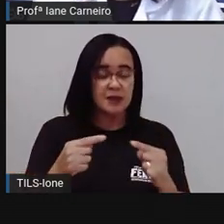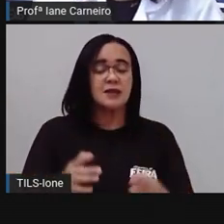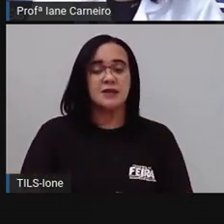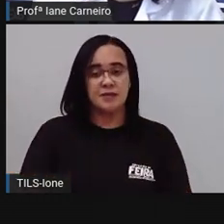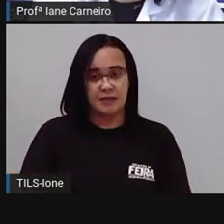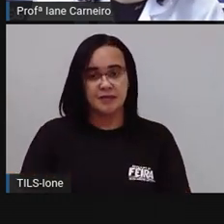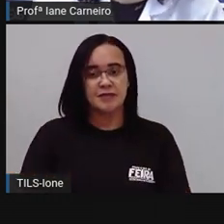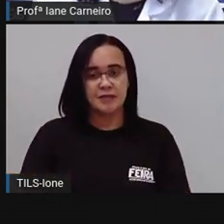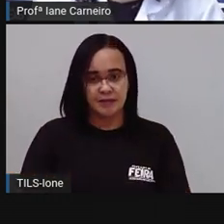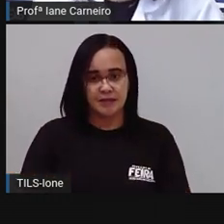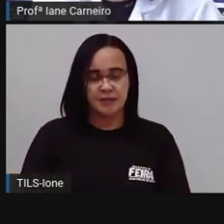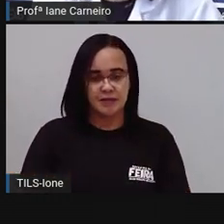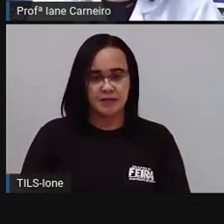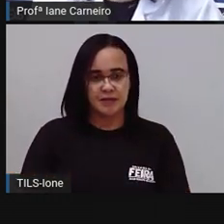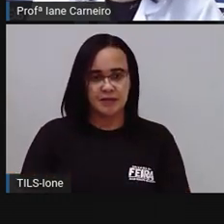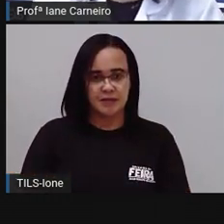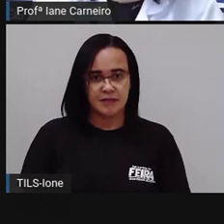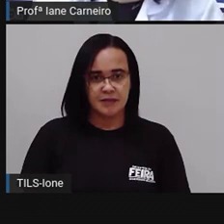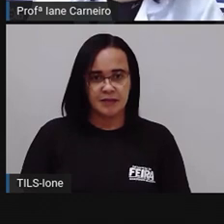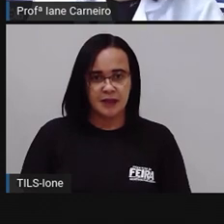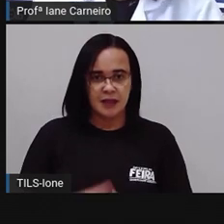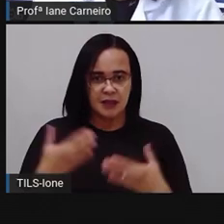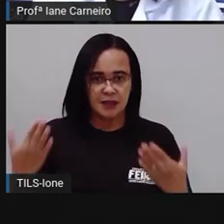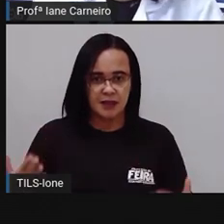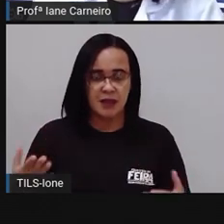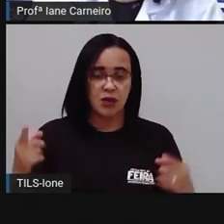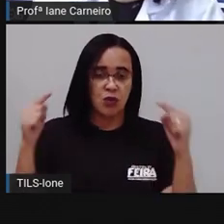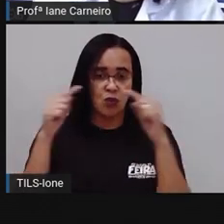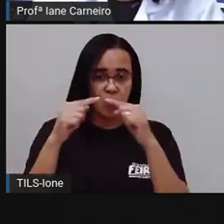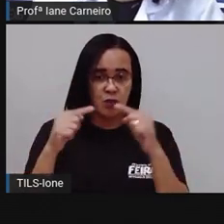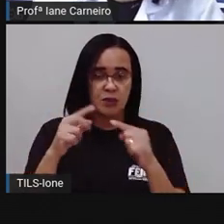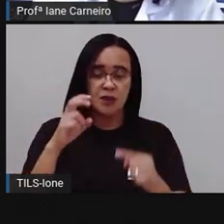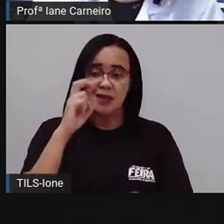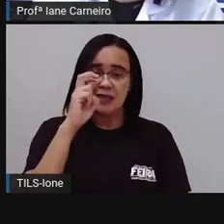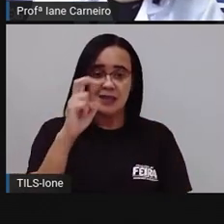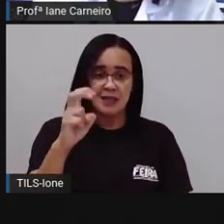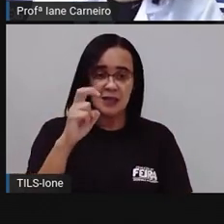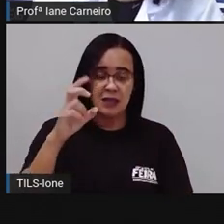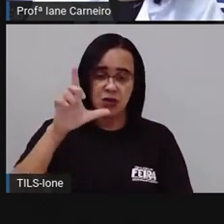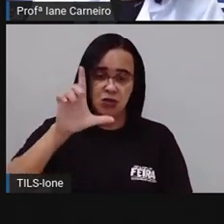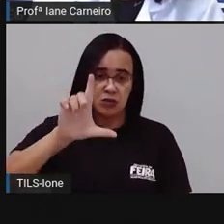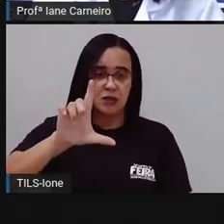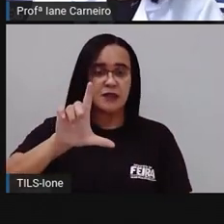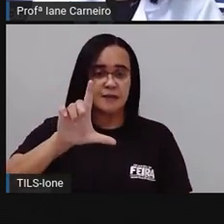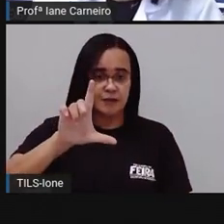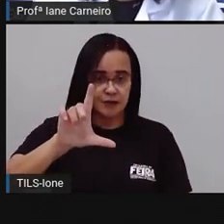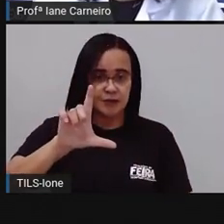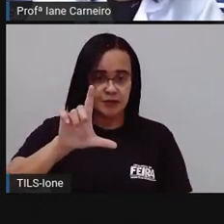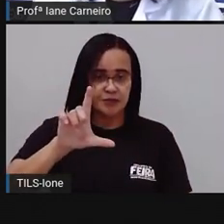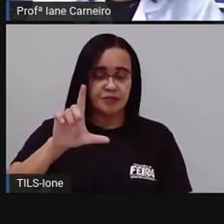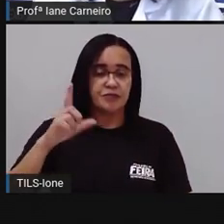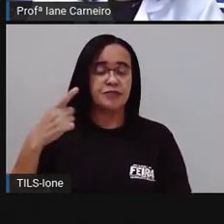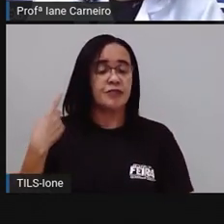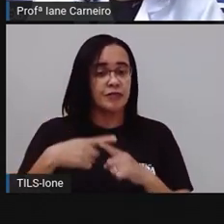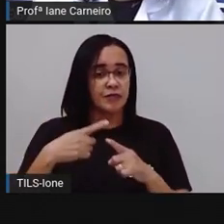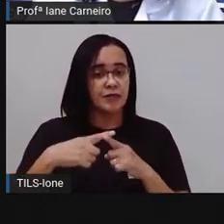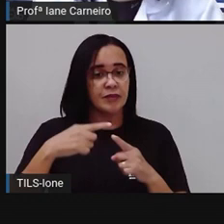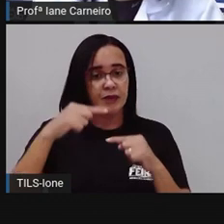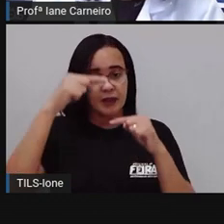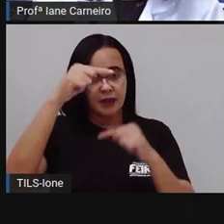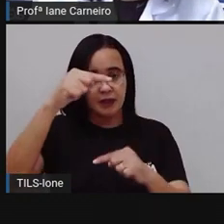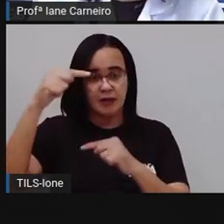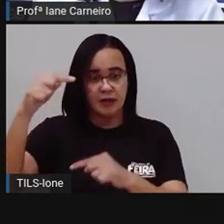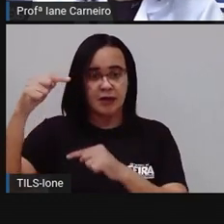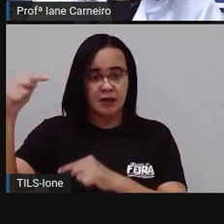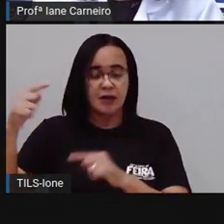a gente conseguiu formar cinco litros, né? Então, aqui indica a quantidade de garrafinhas que a gente pode encher.